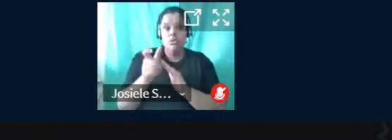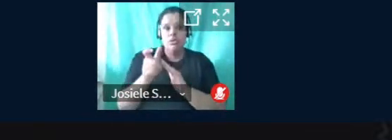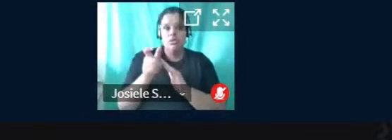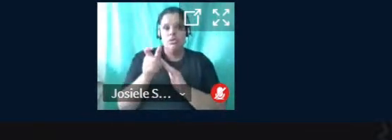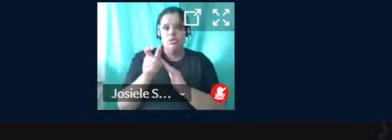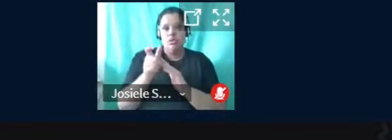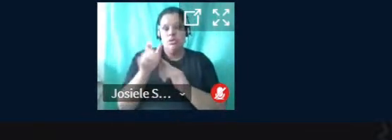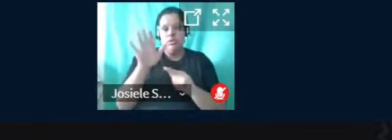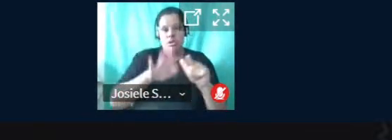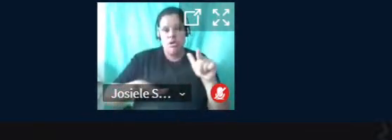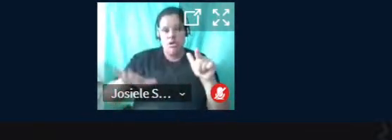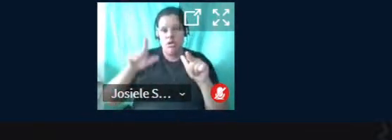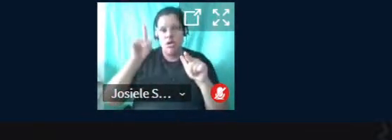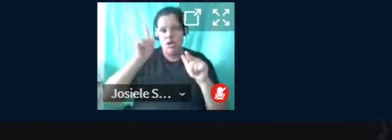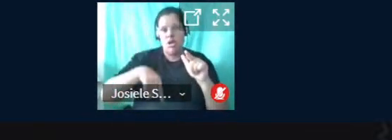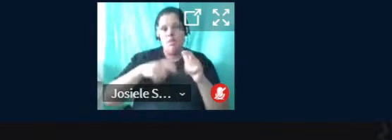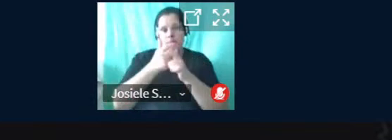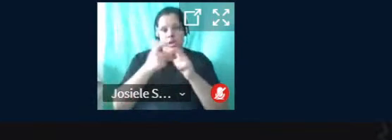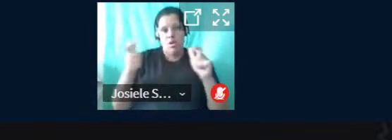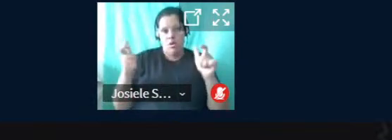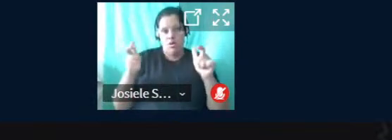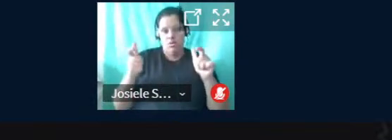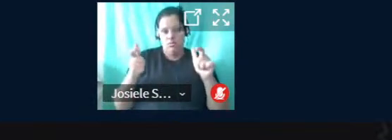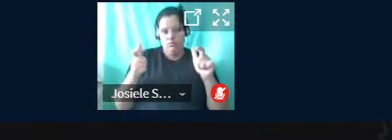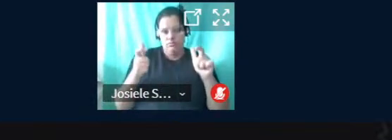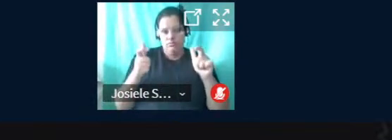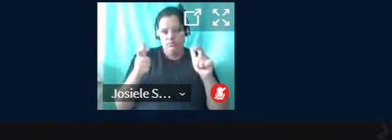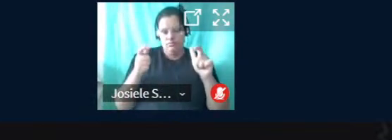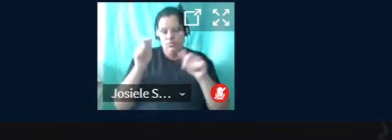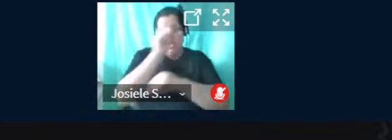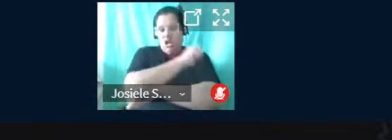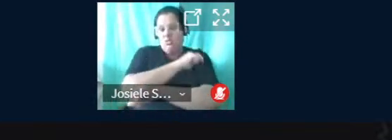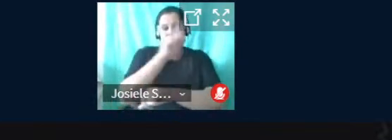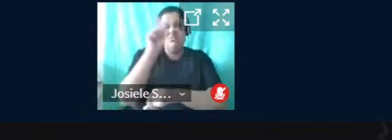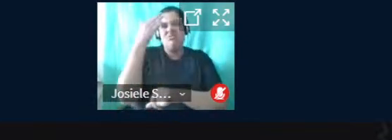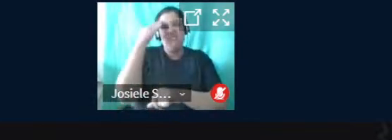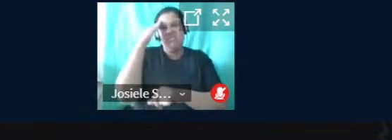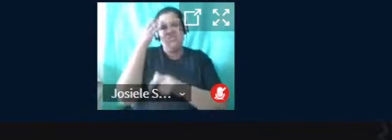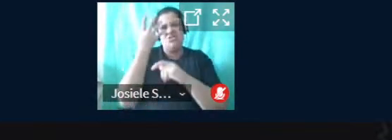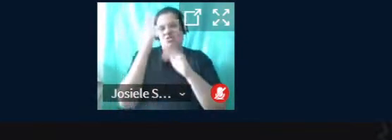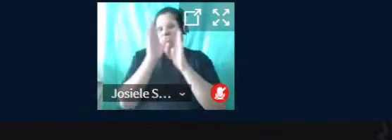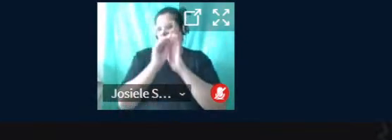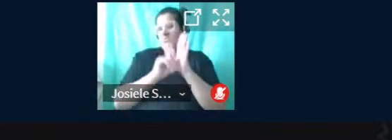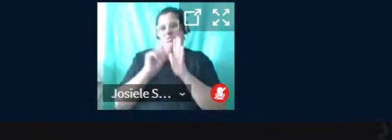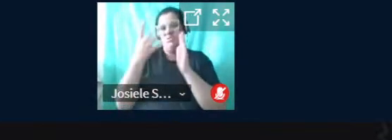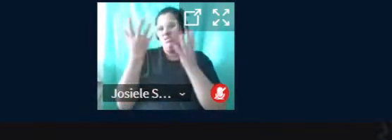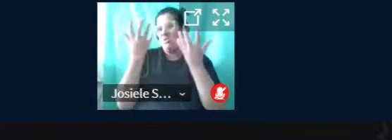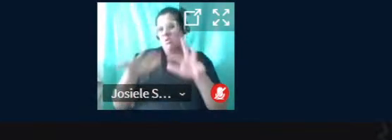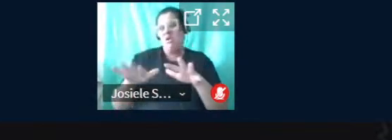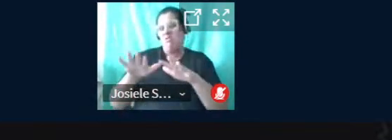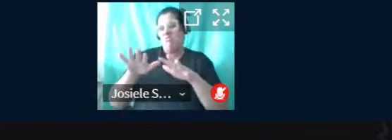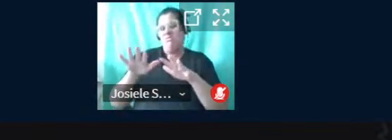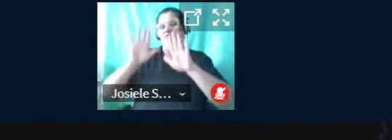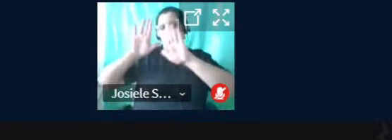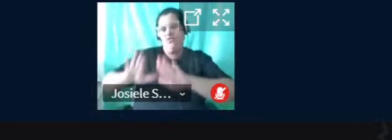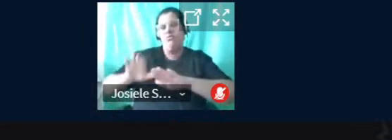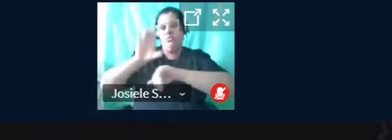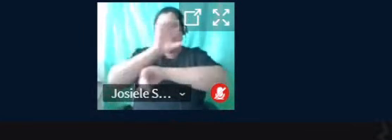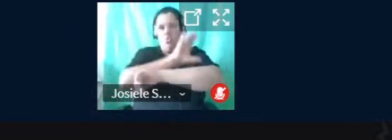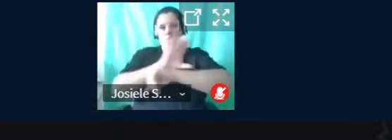na área é muito maior do que um aluno que não entende o conteúdo e não queira seguir na área daí.